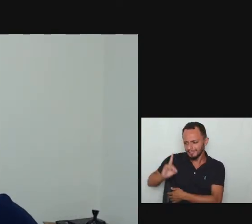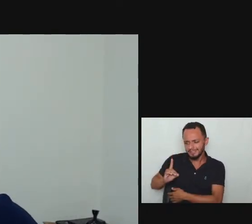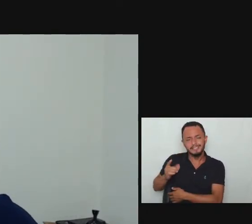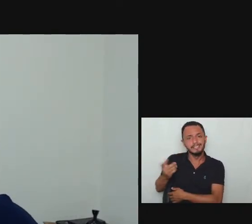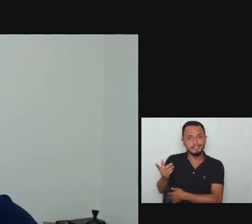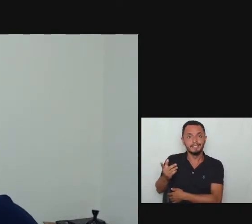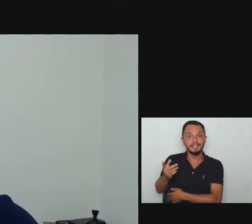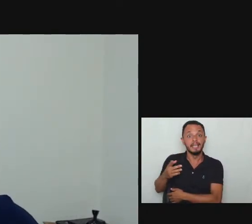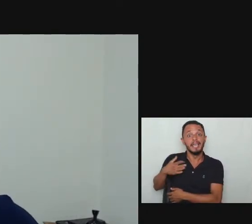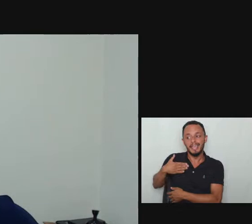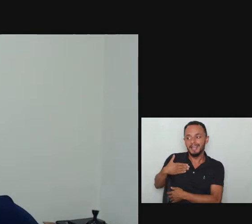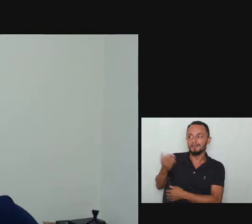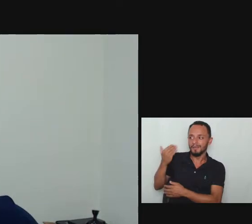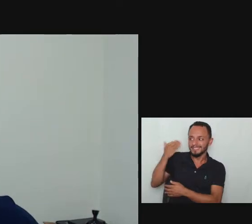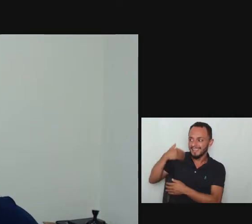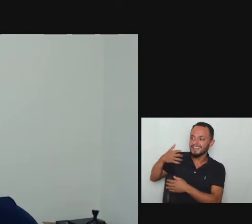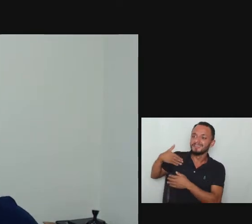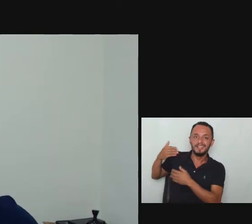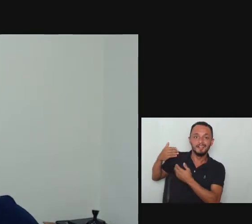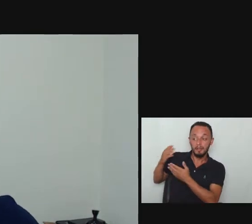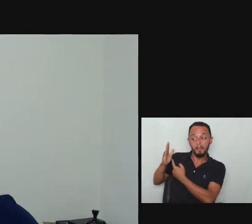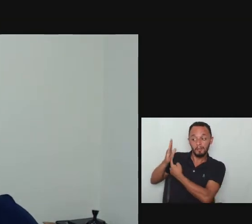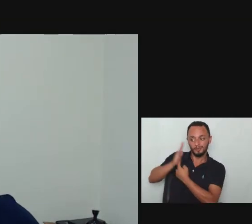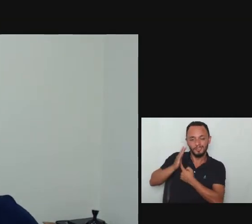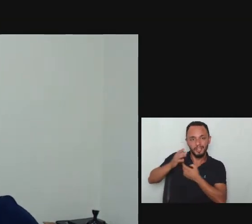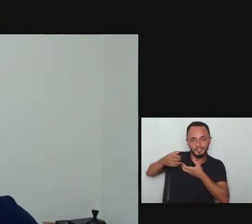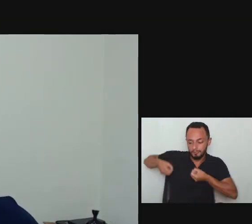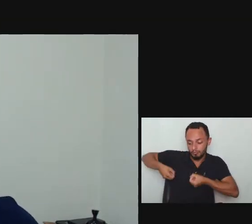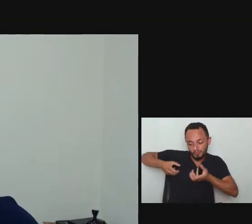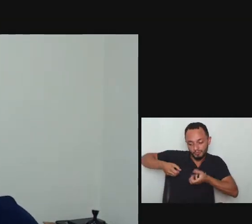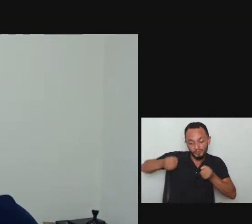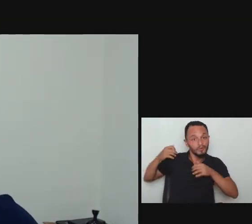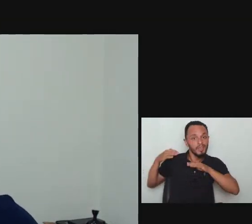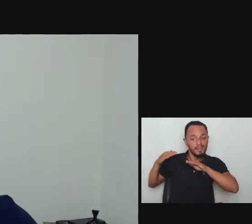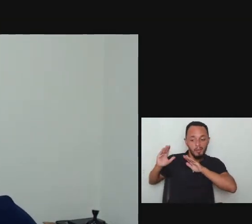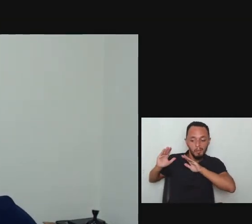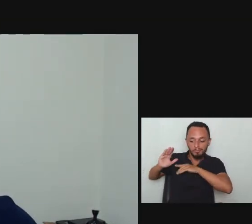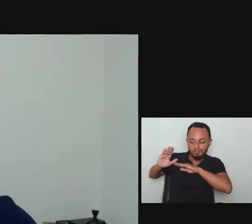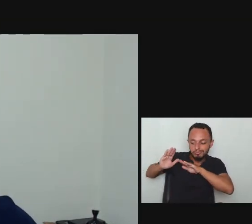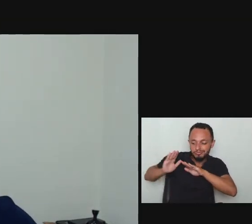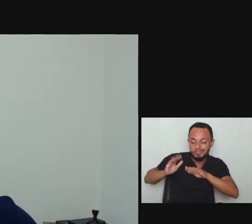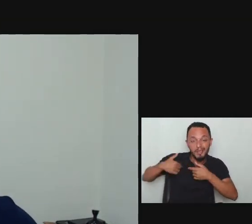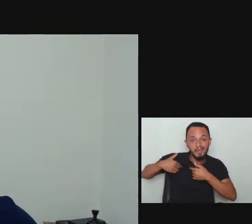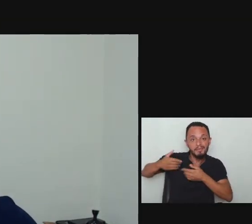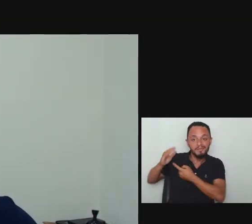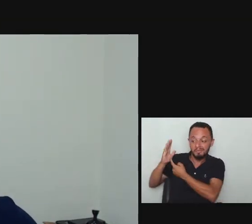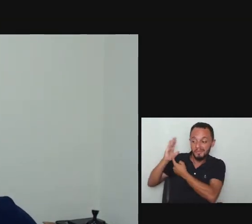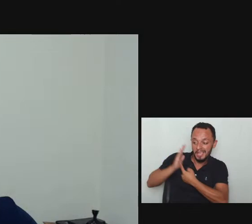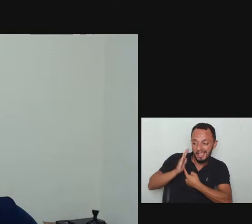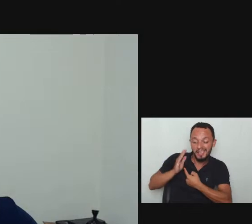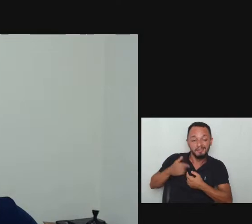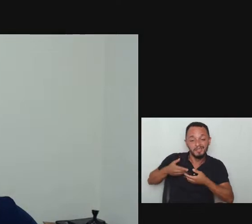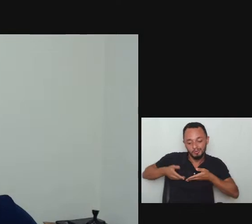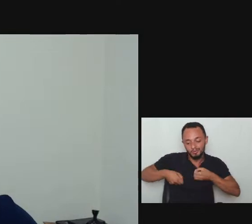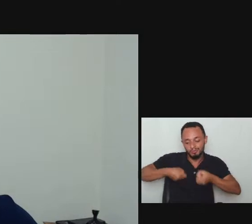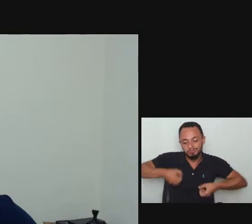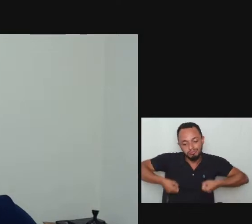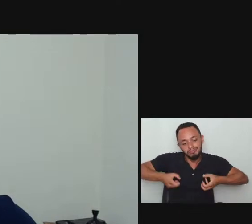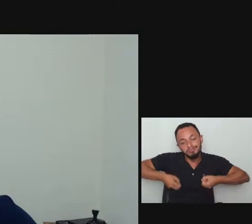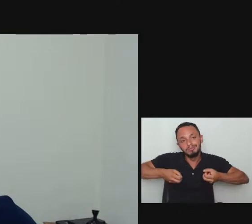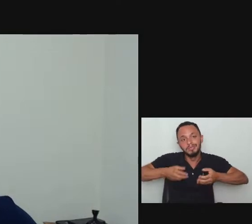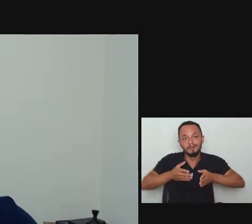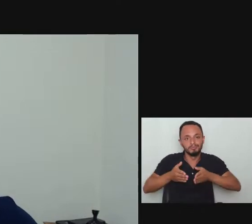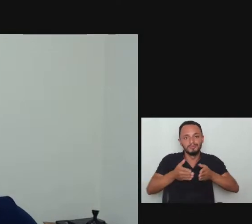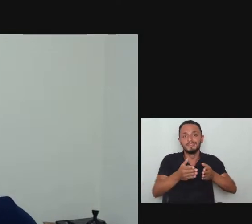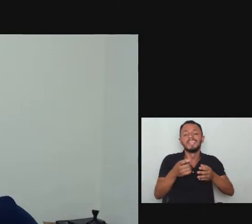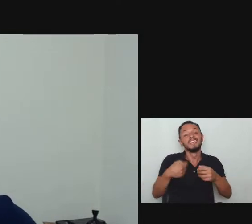ajudou a empurrar minha cadeira de roda na época da faculdade né depois porque se mostrou um grande profissional na área do direito do trabalho e eu